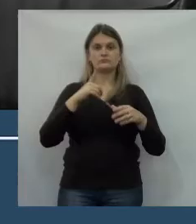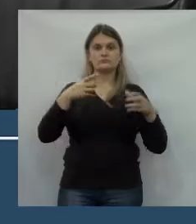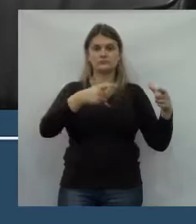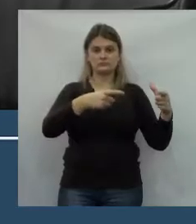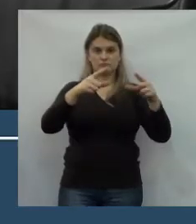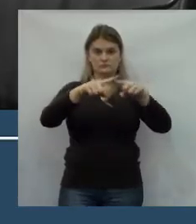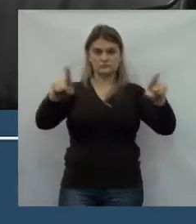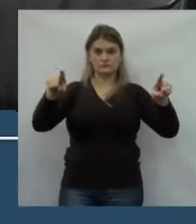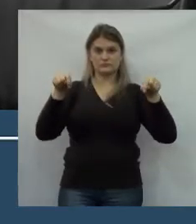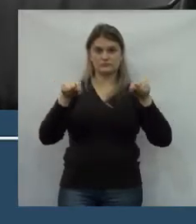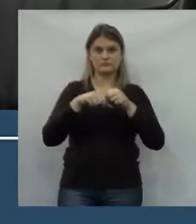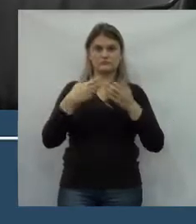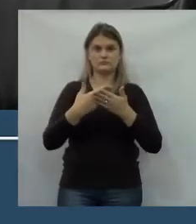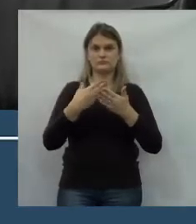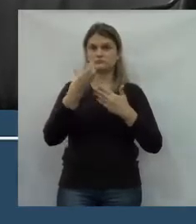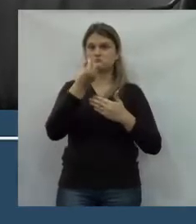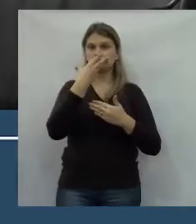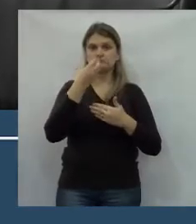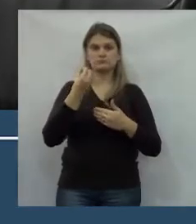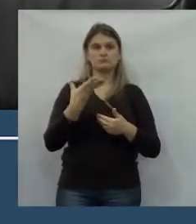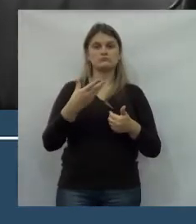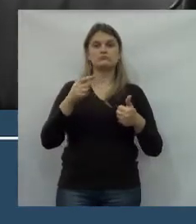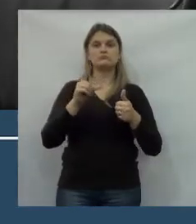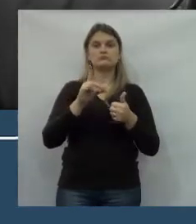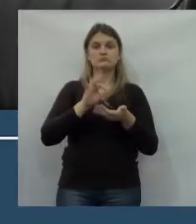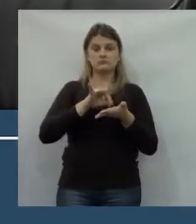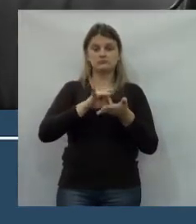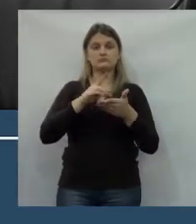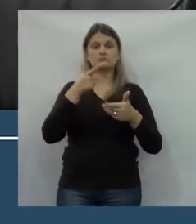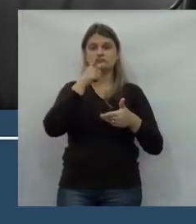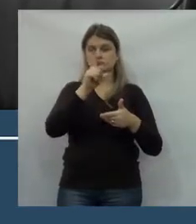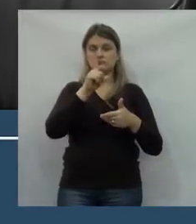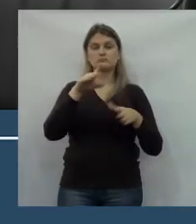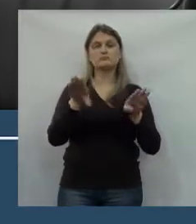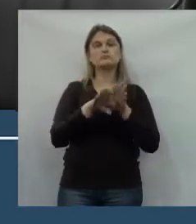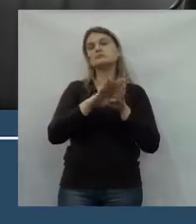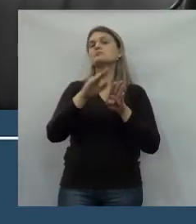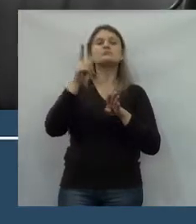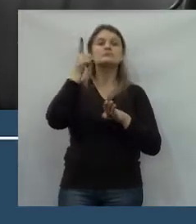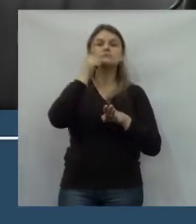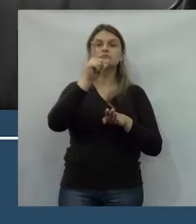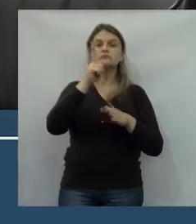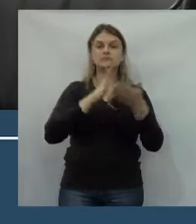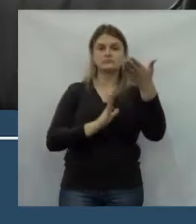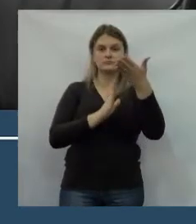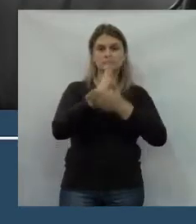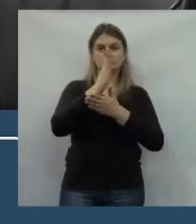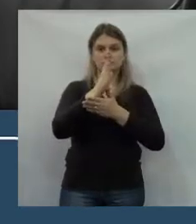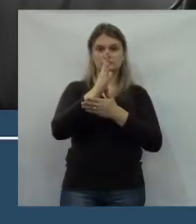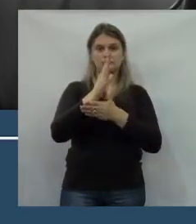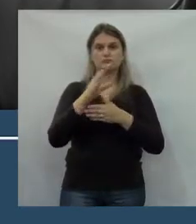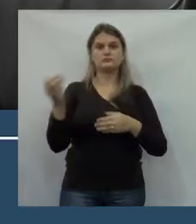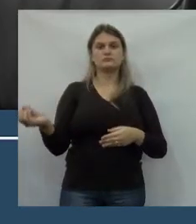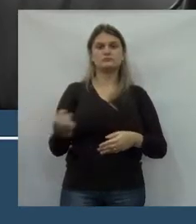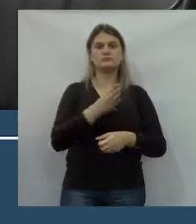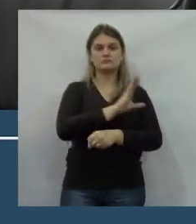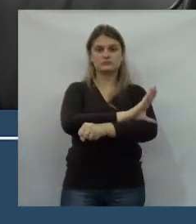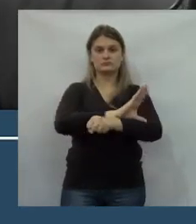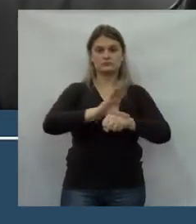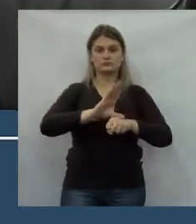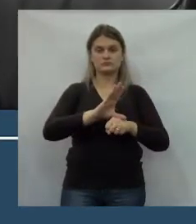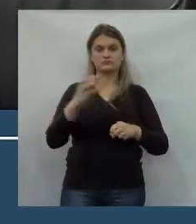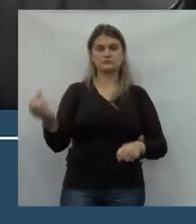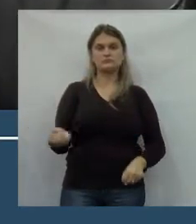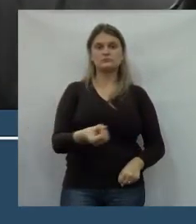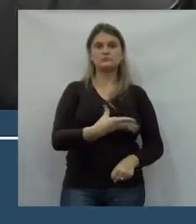as instalações, muito, muito, muito boas mesmo, para conseguir a aprovação de novos cursos